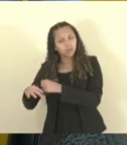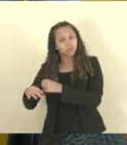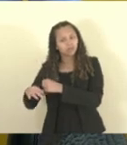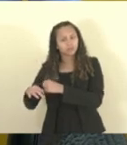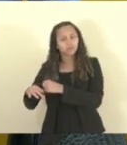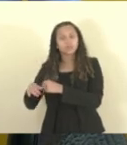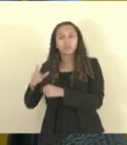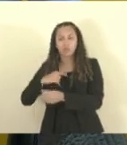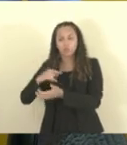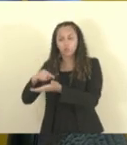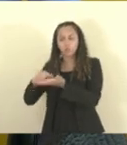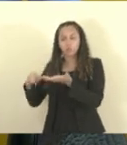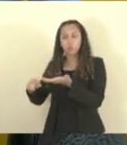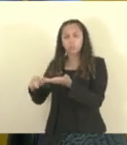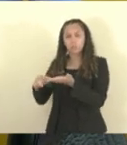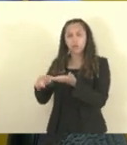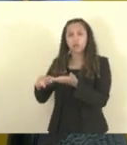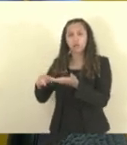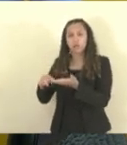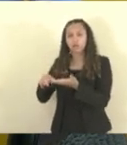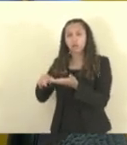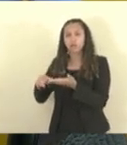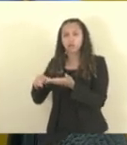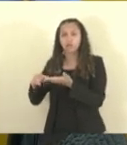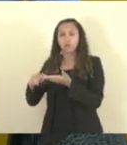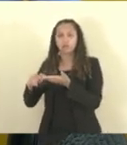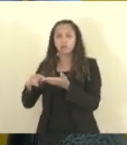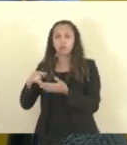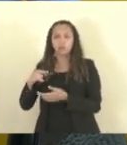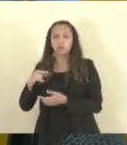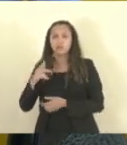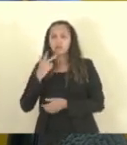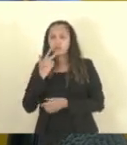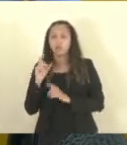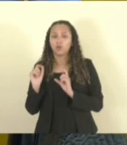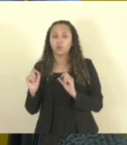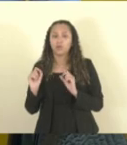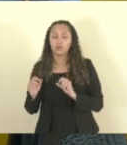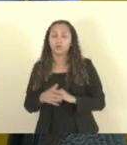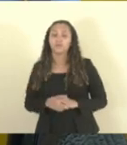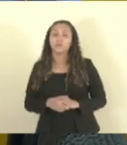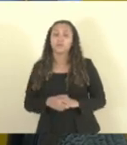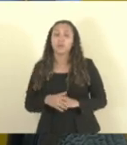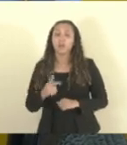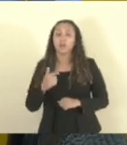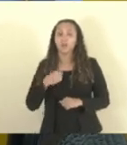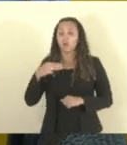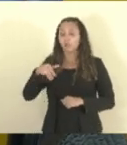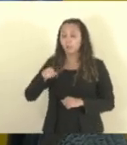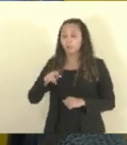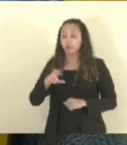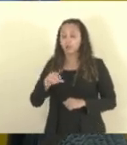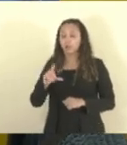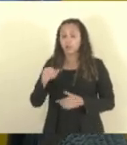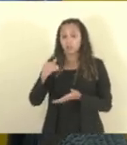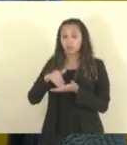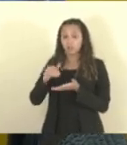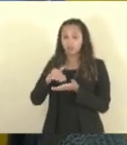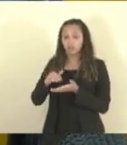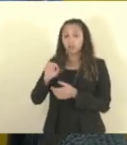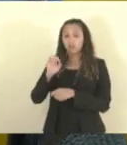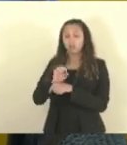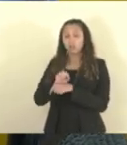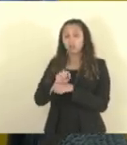carta, uma manifestação, uma declaração do ordenador de despesas que fala o seguinte, eu, Marcelo Calmon Dias, secretário de Estado de